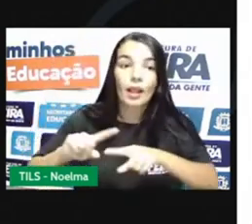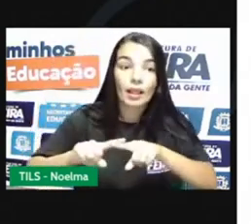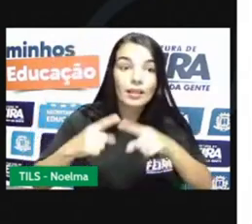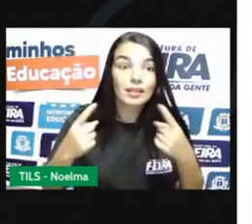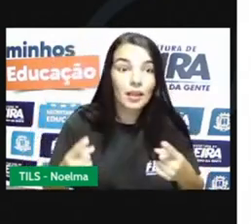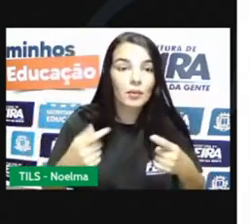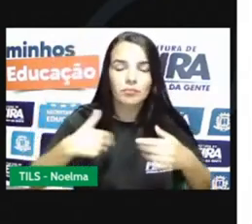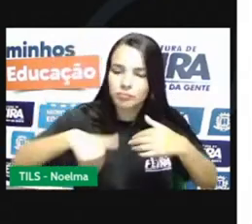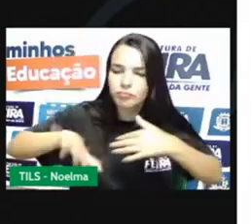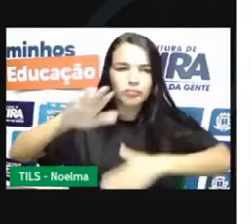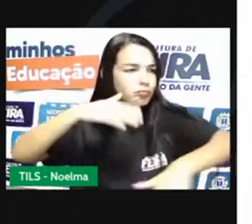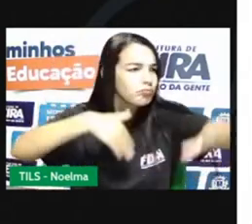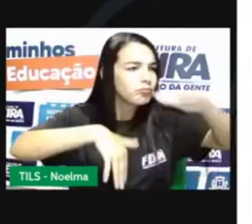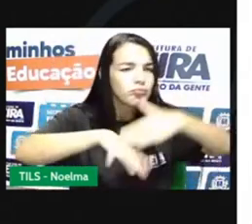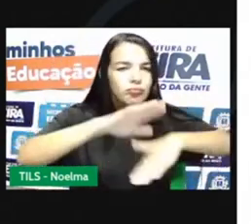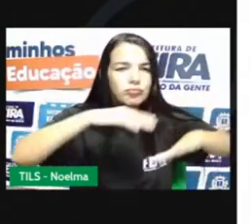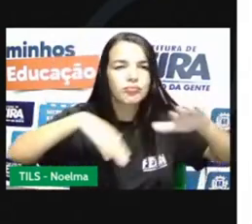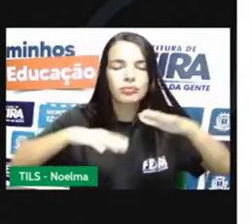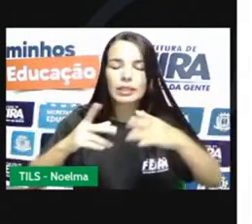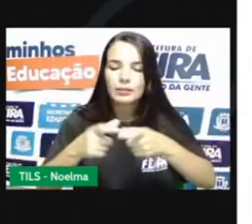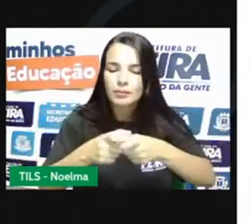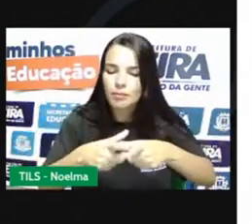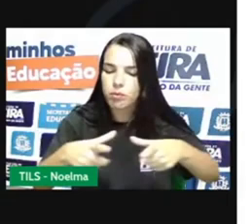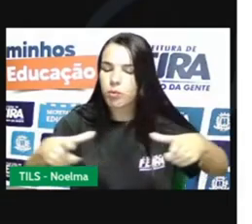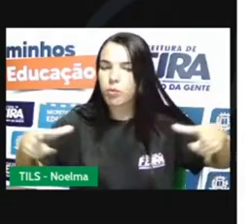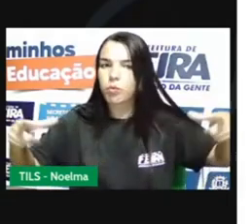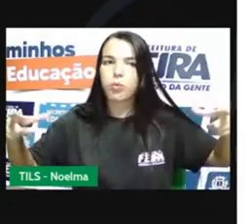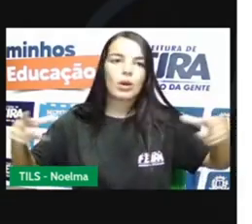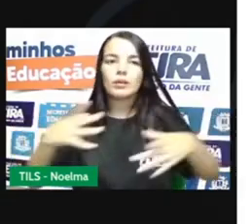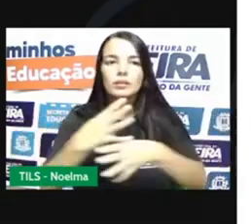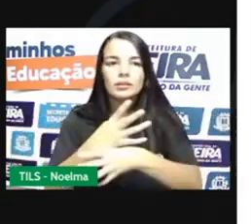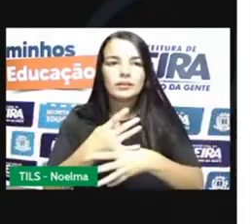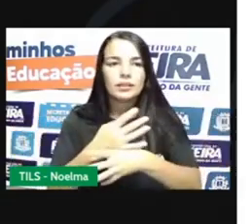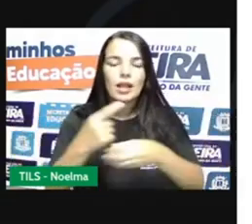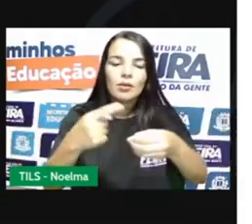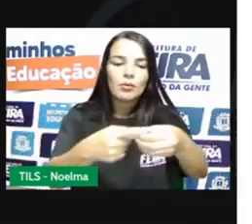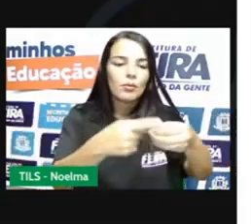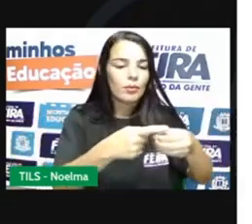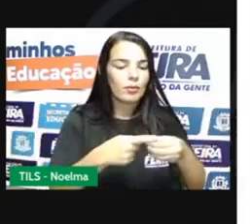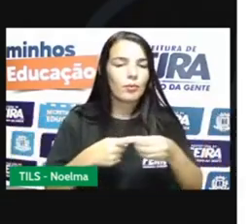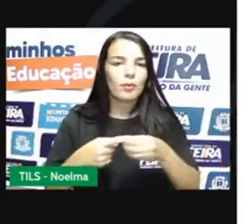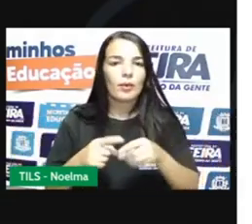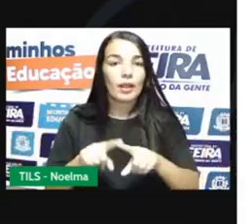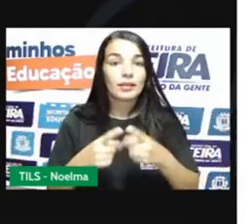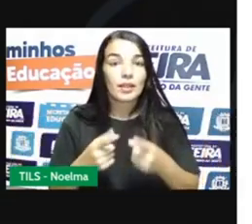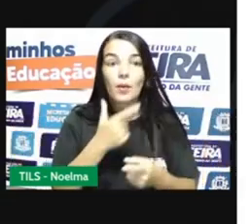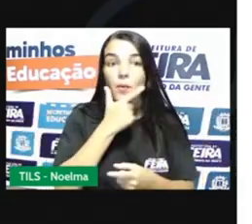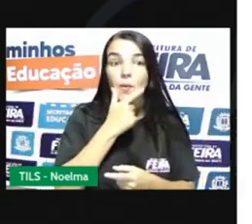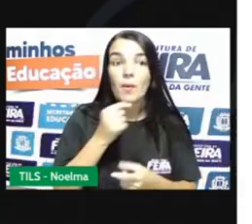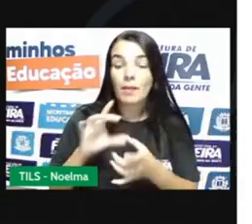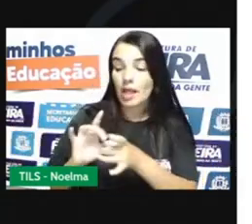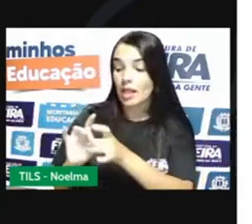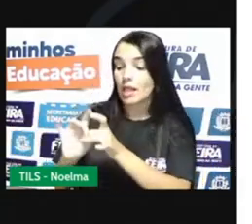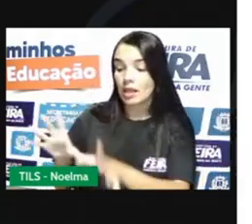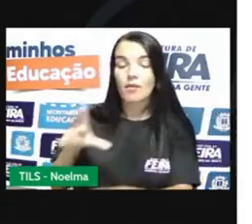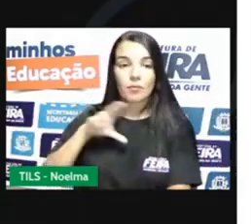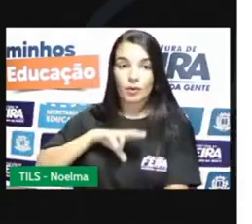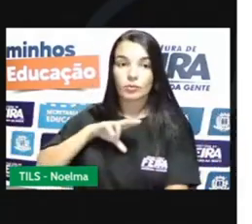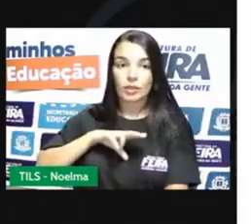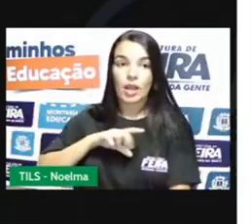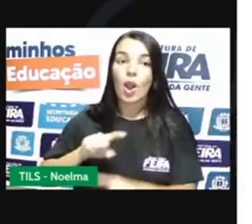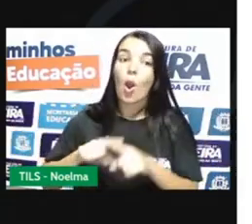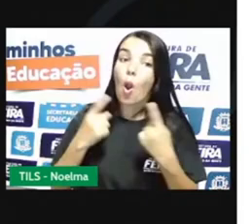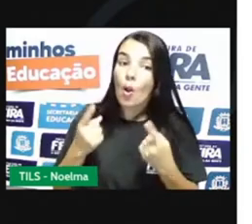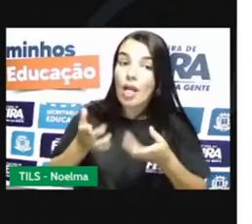territórios, trocas comerciais e culturais foram se espalhando. Esses tropeiros eram livres portugueses ou